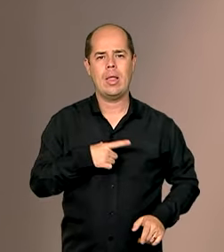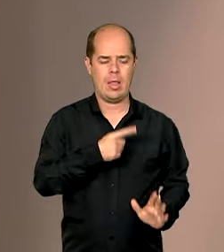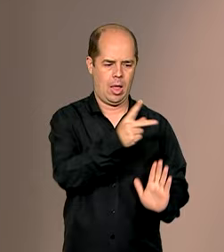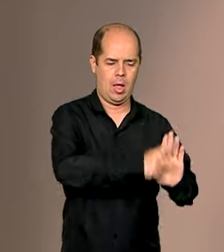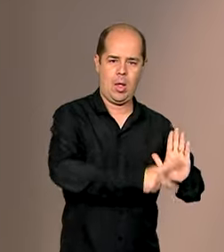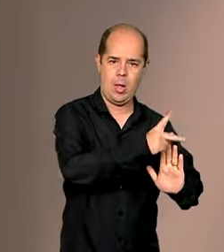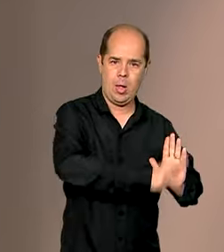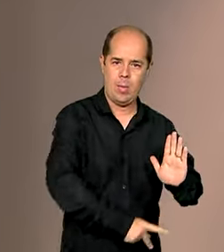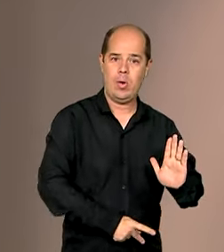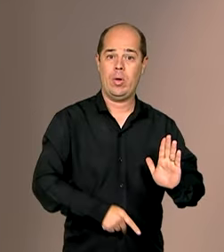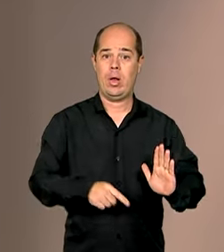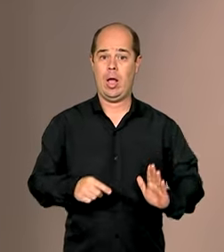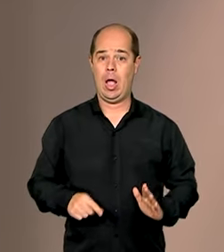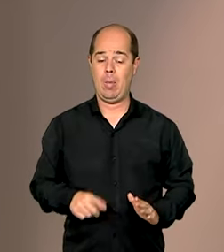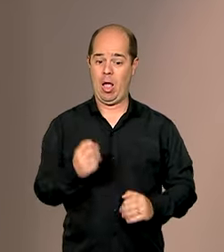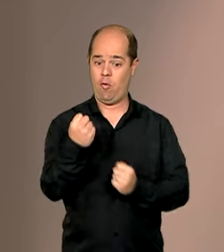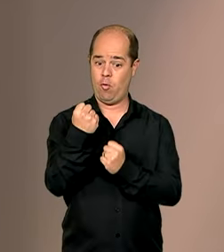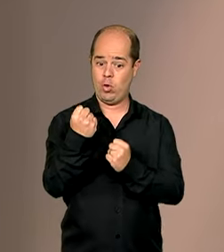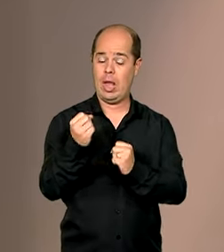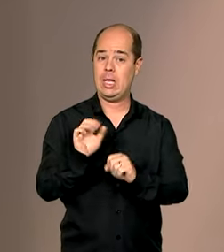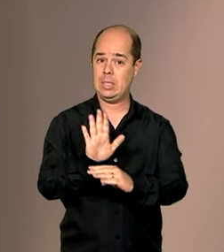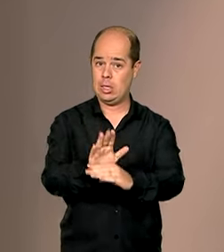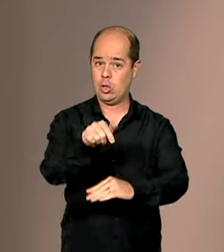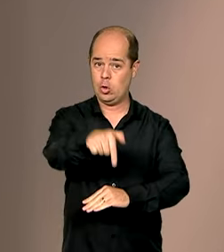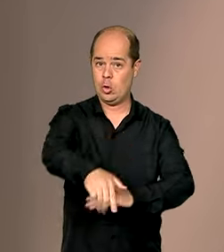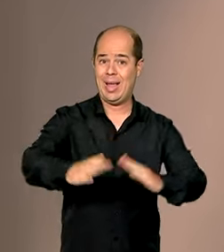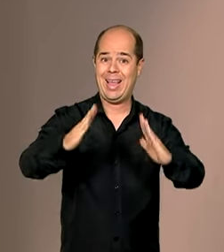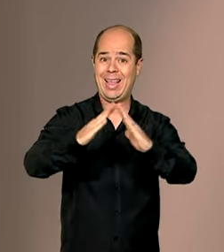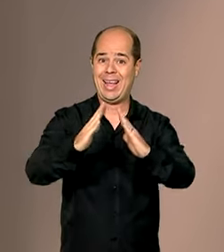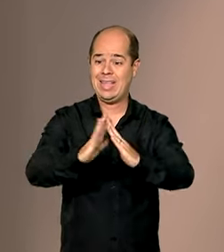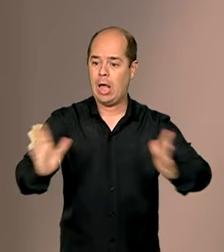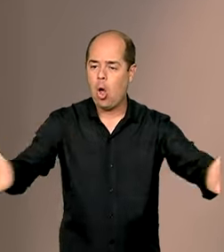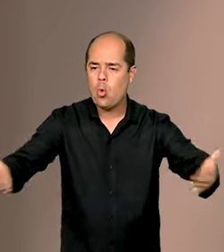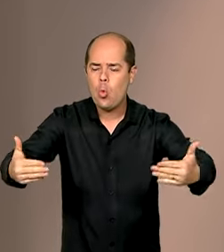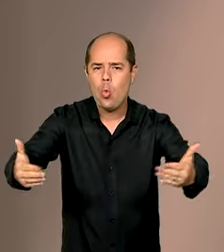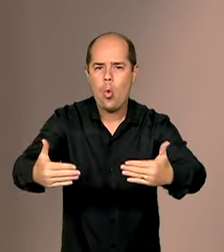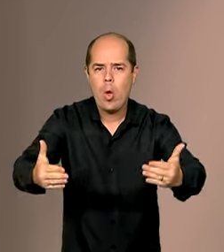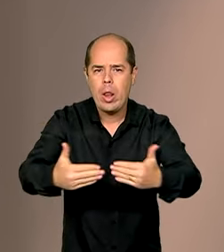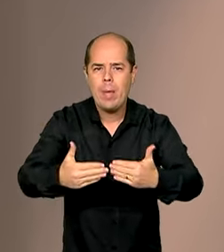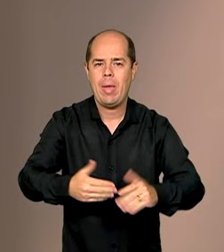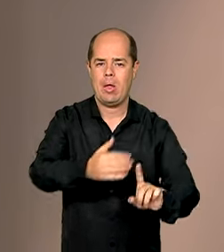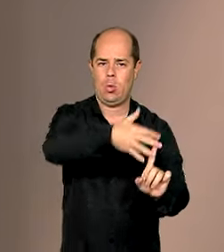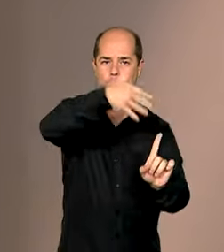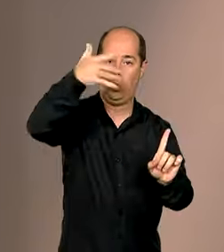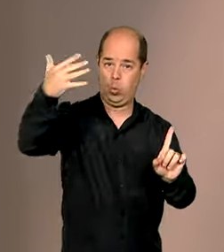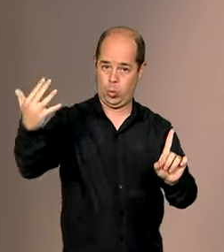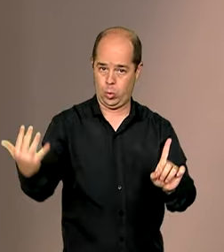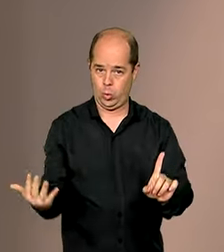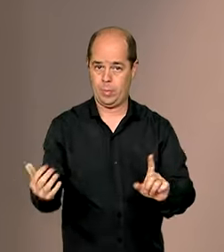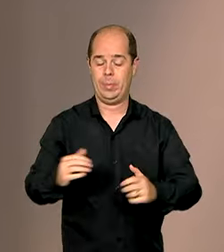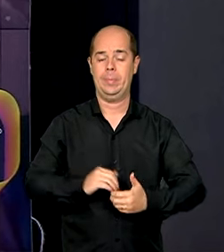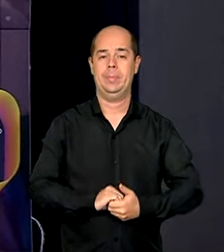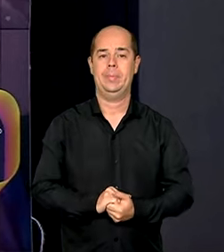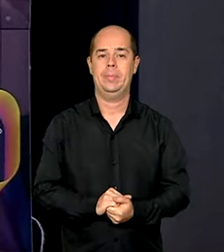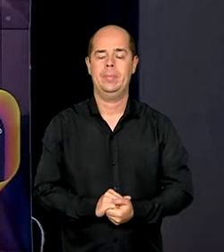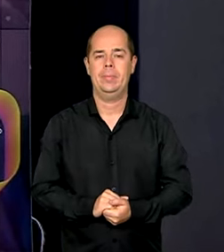das Casas de Acolhimento LGBTQIA+, instalada a Comissão Nacional Intergestores.